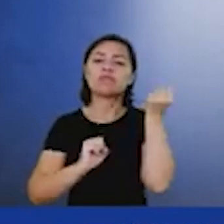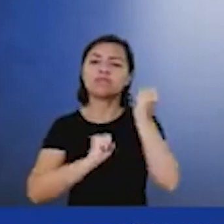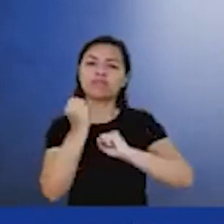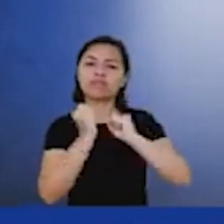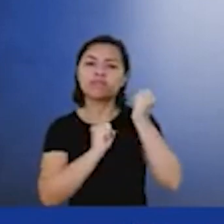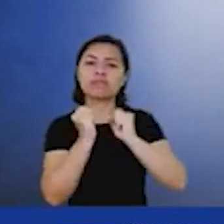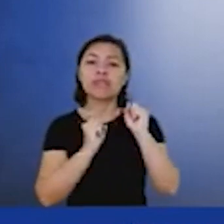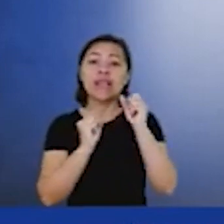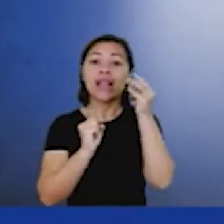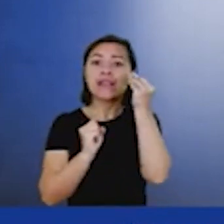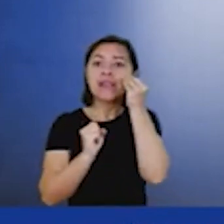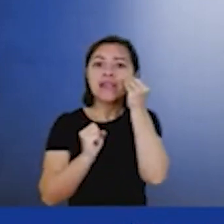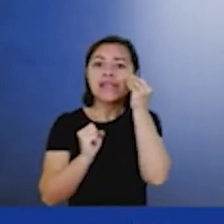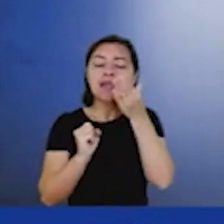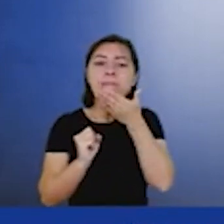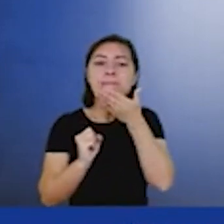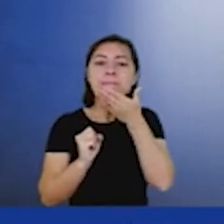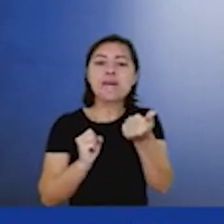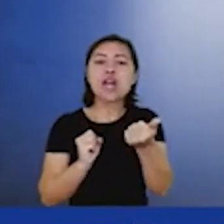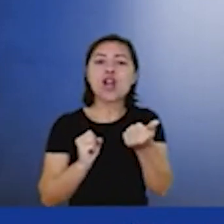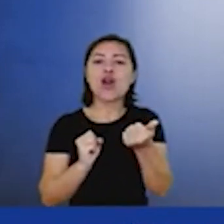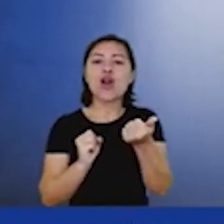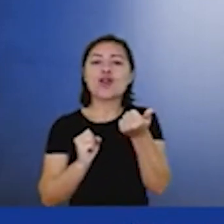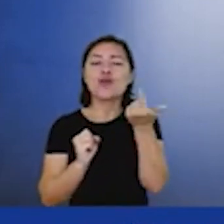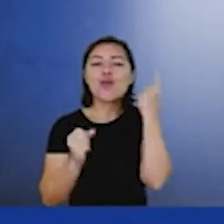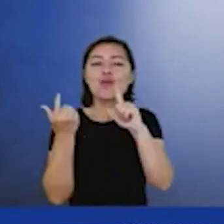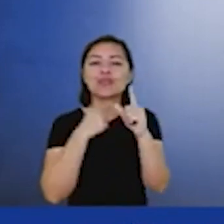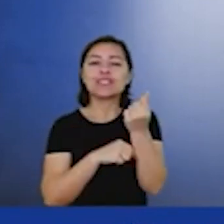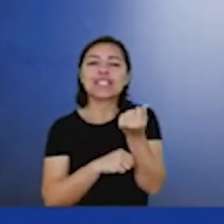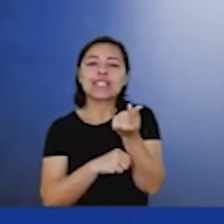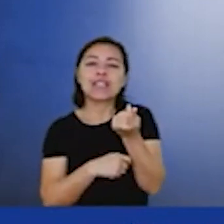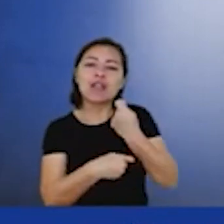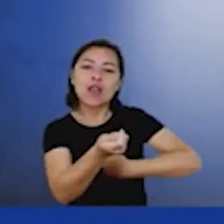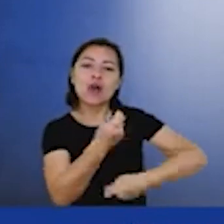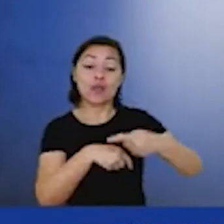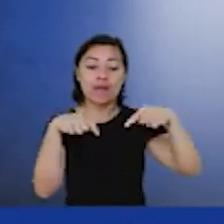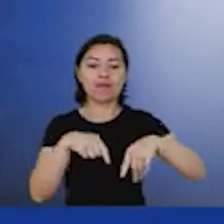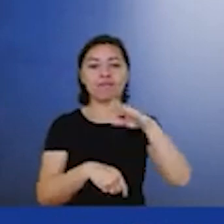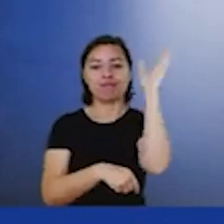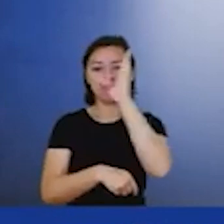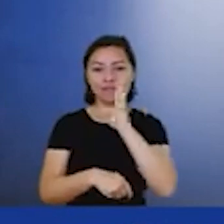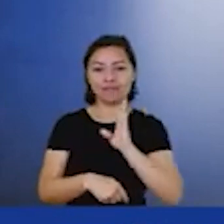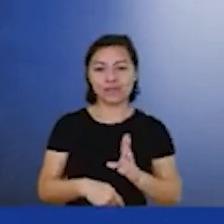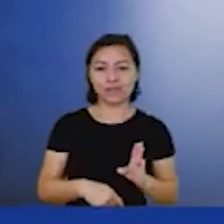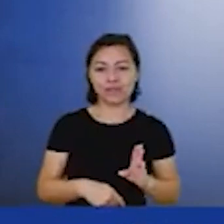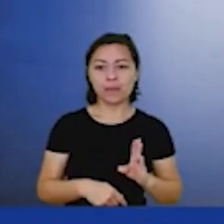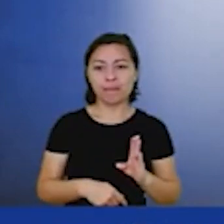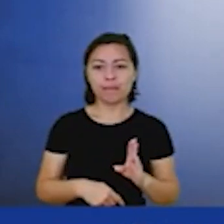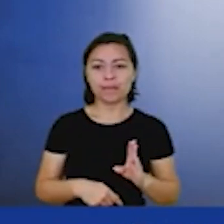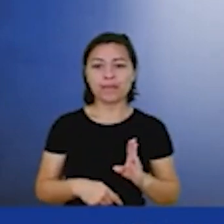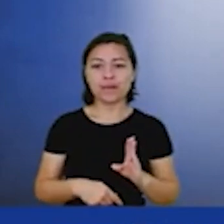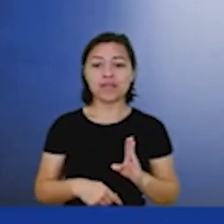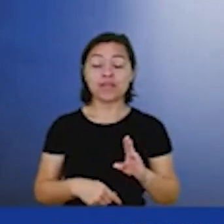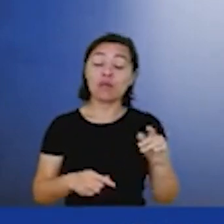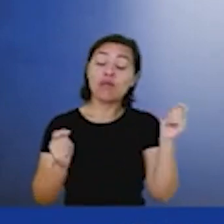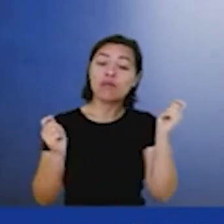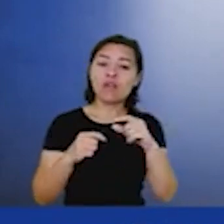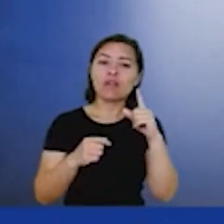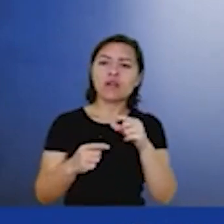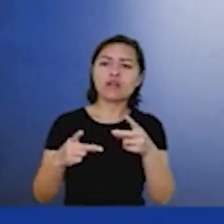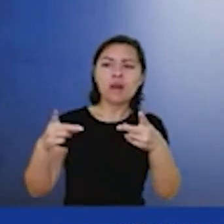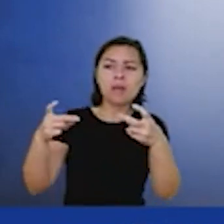efeitos econômicos possíveis no Brasil e isso passa por reconhecer as